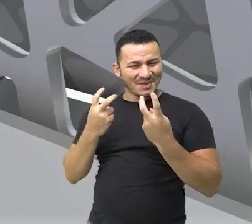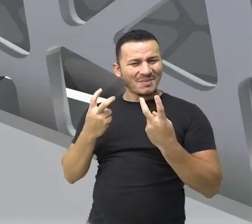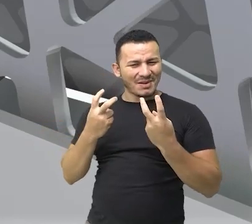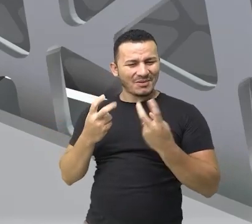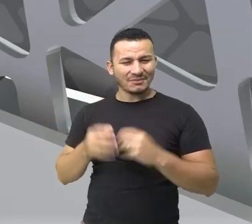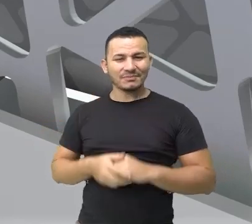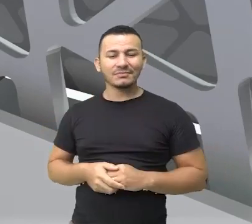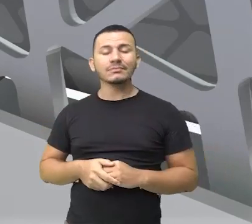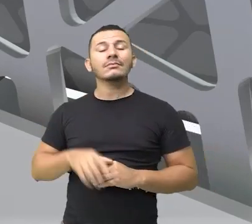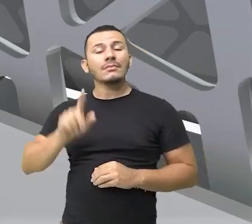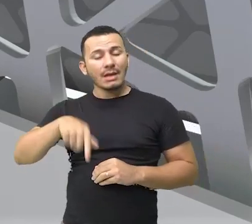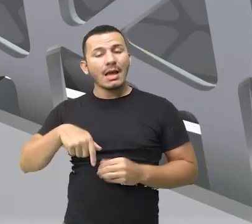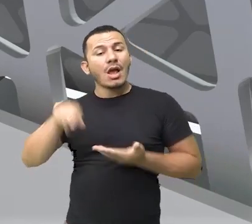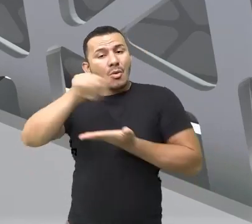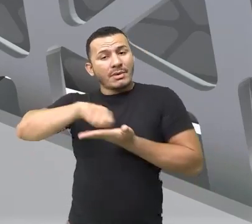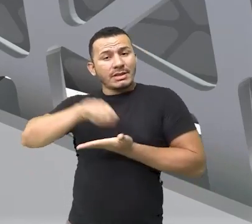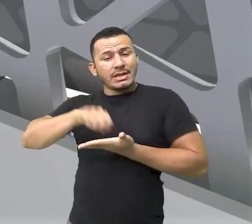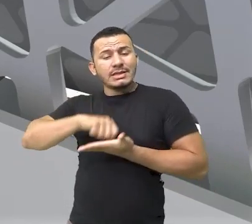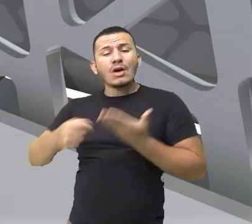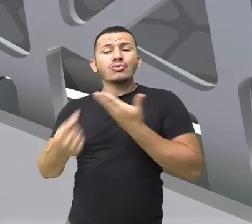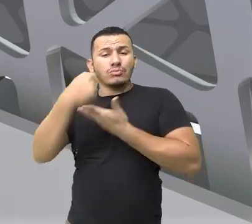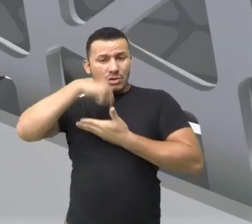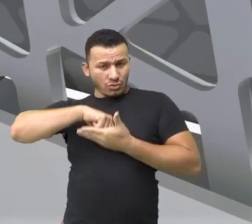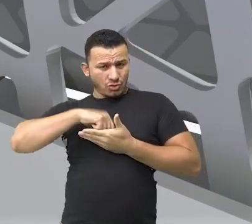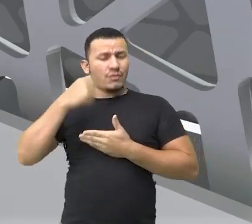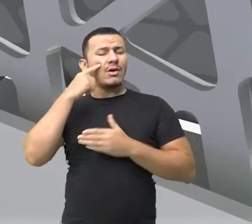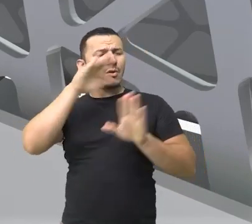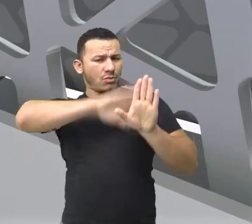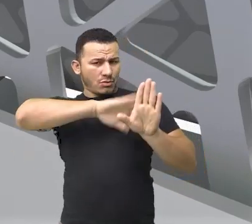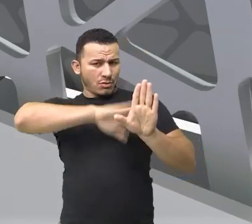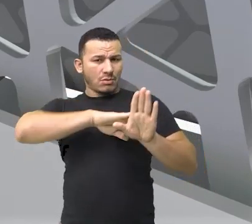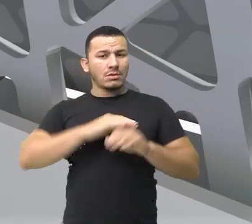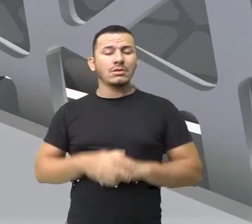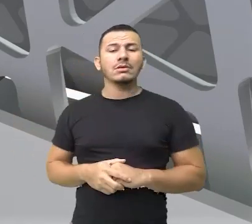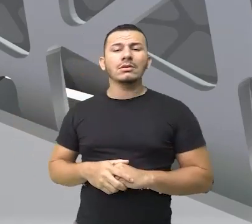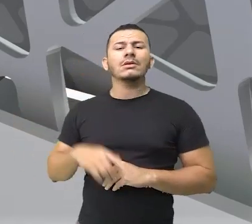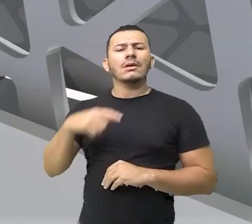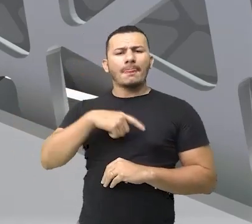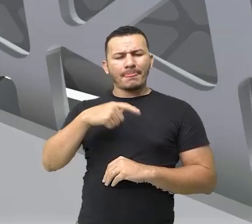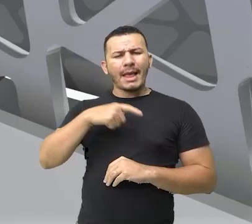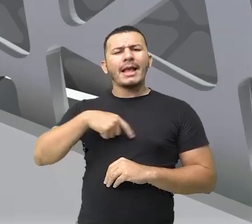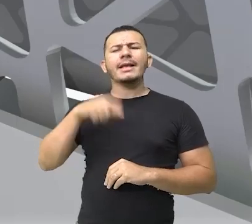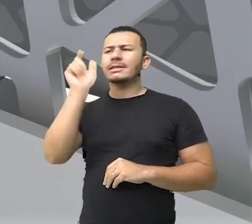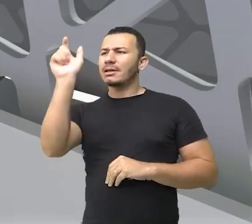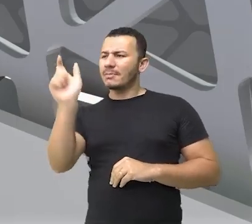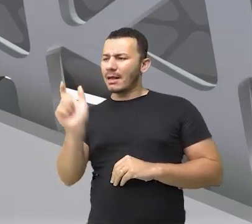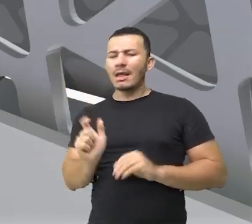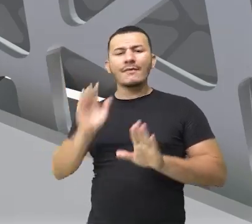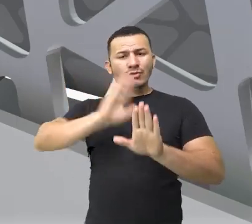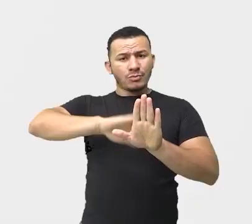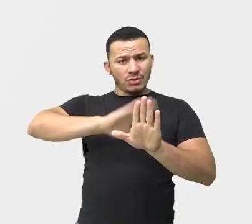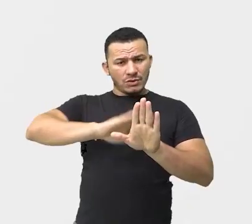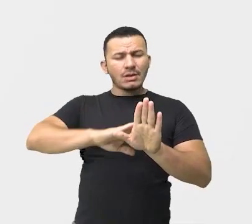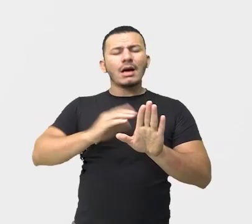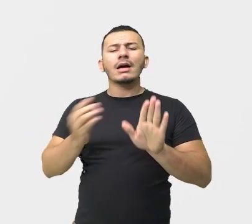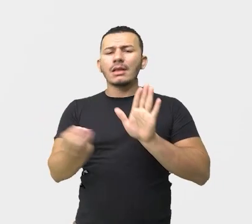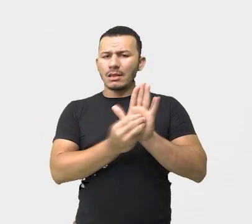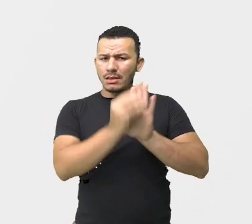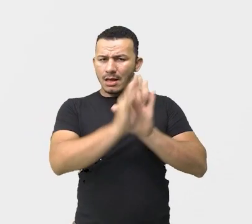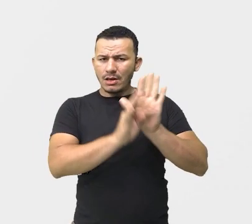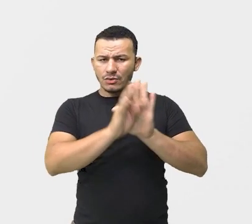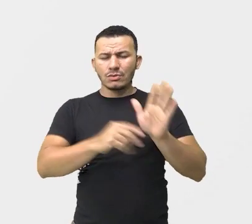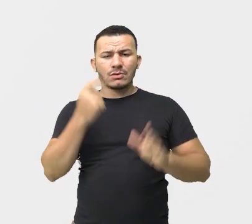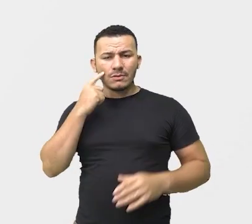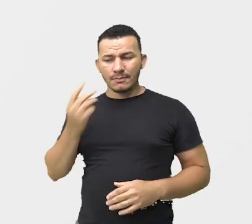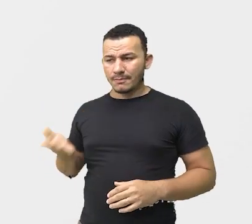subjetiva de Iracema. Vamos observar essas marcas de subjetividade no texto? Voltando lá ao